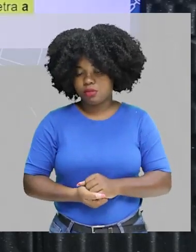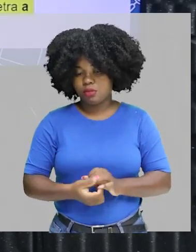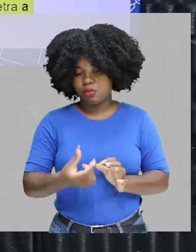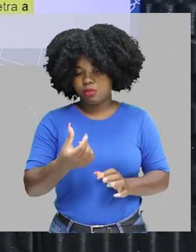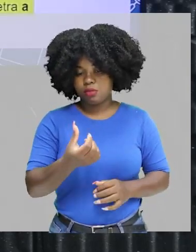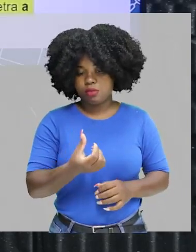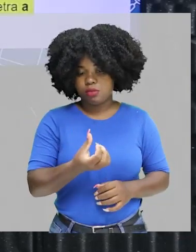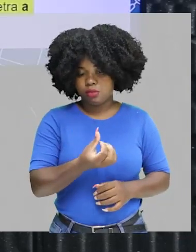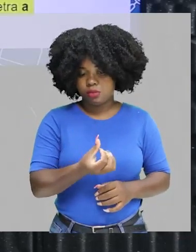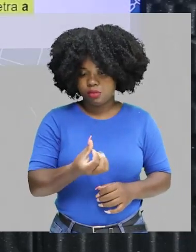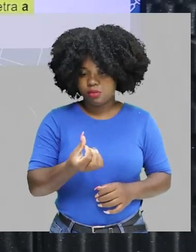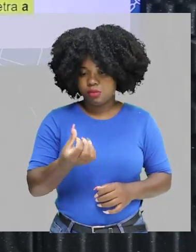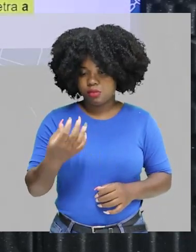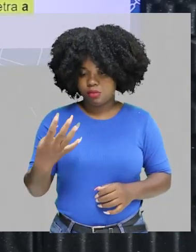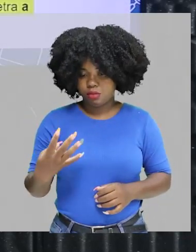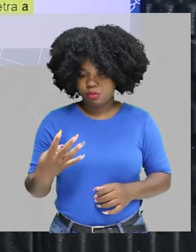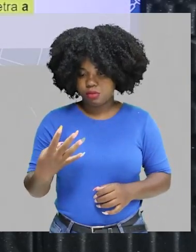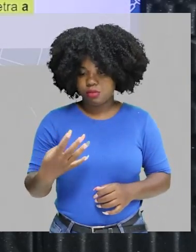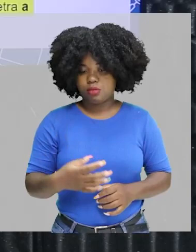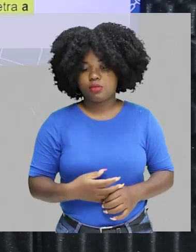64.